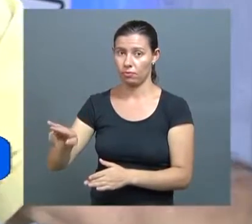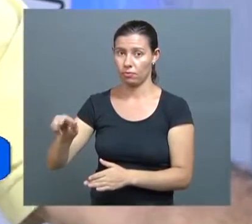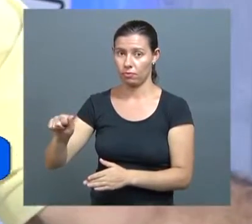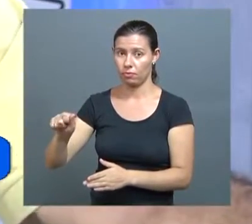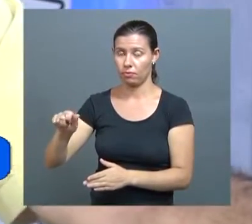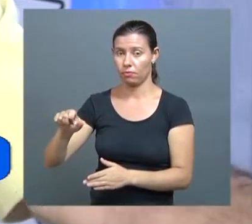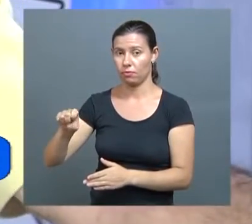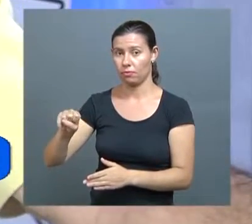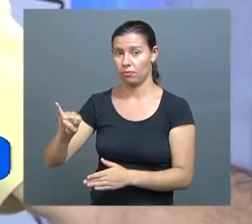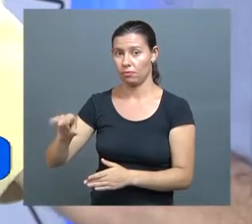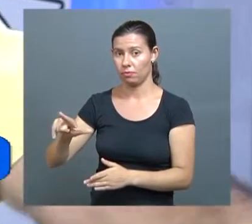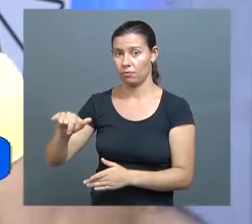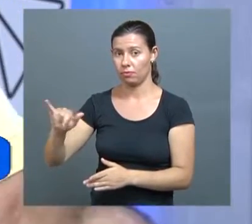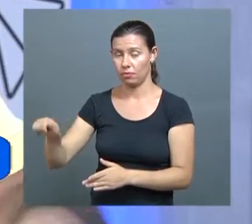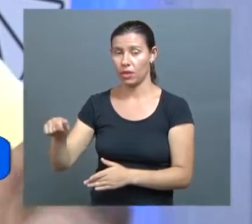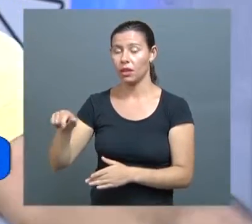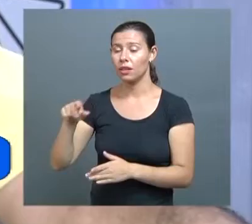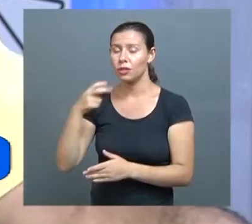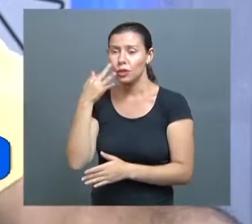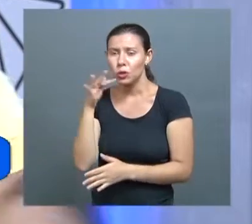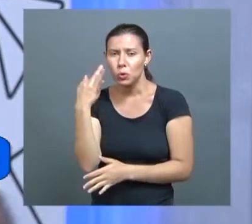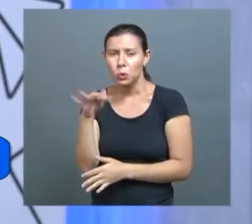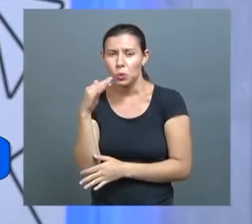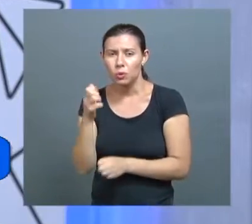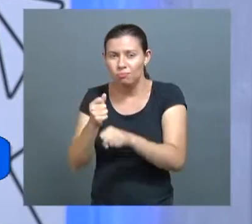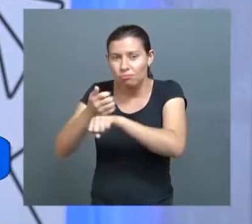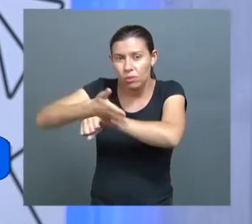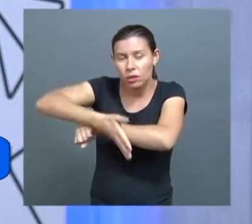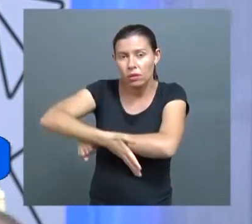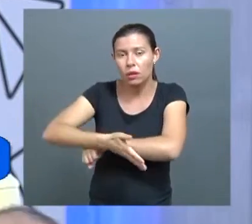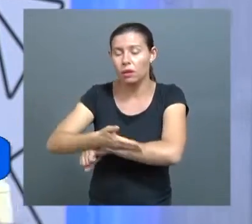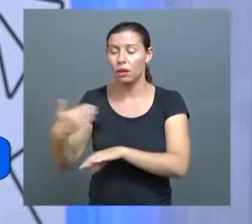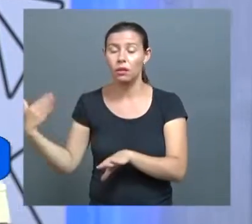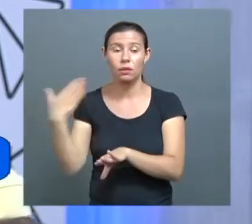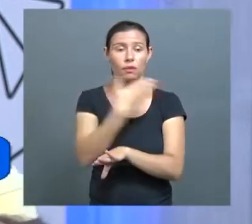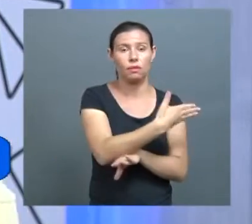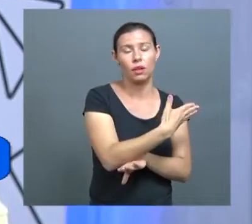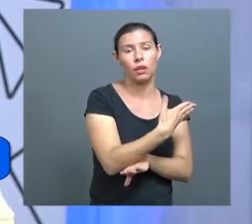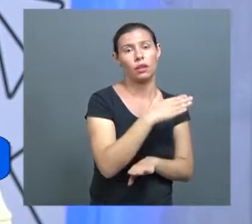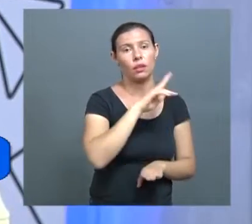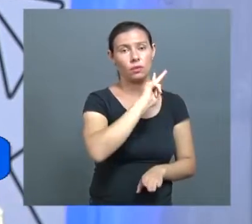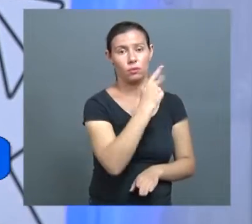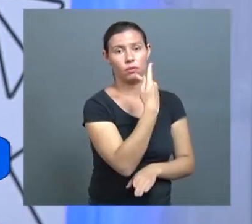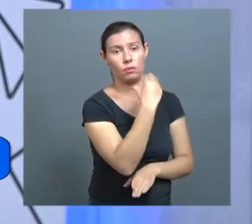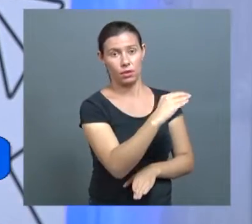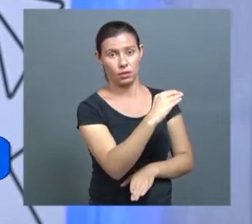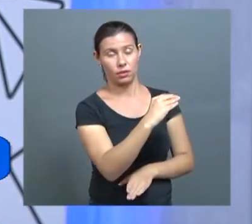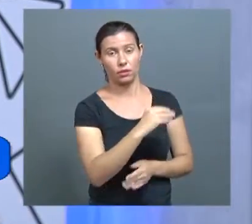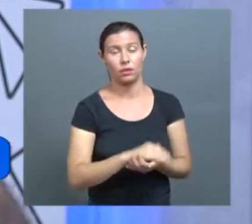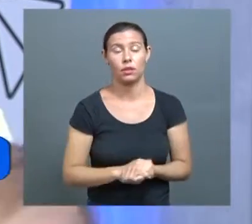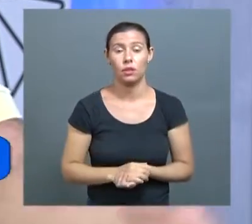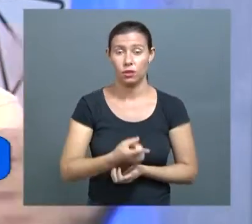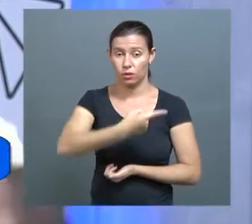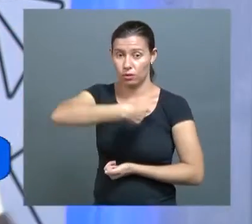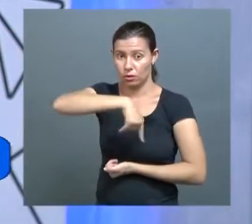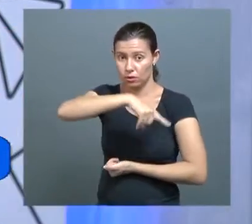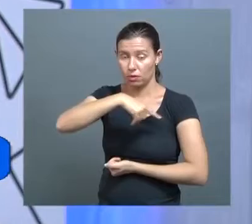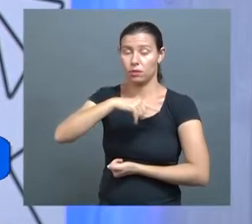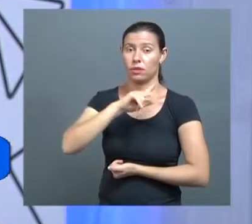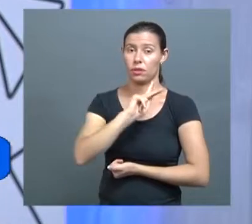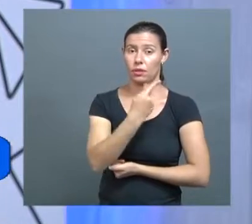uma hora, três horas da manhã, ele não tem onde ir. Então, ele vai para o pronto-socorro. Esse tipo de atendimento que a gente faz, que é